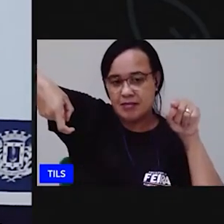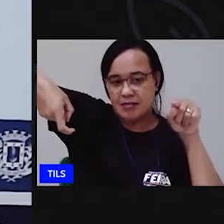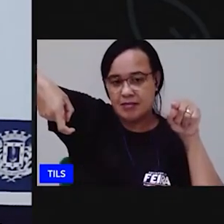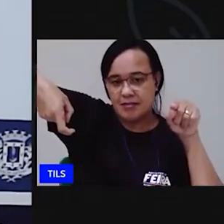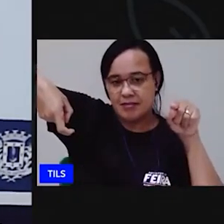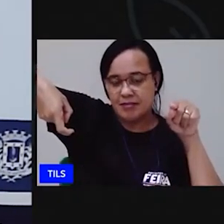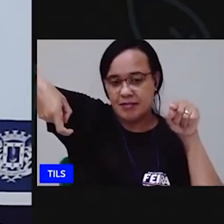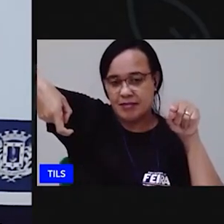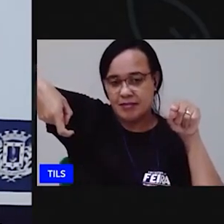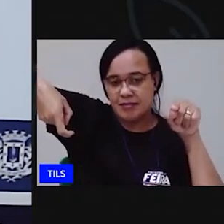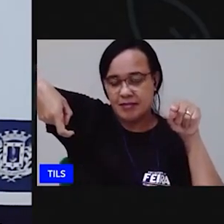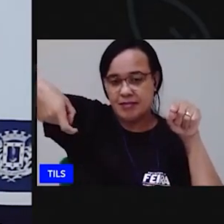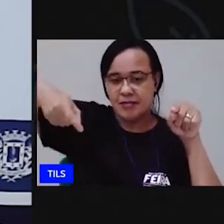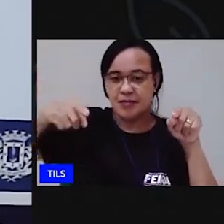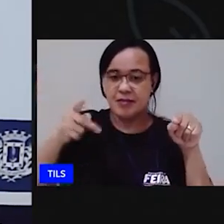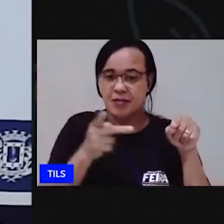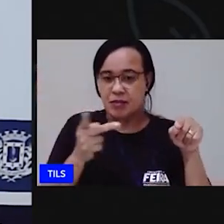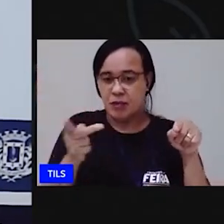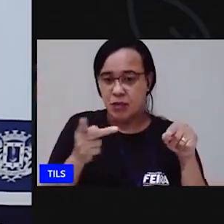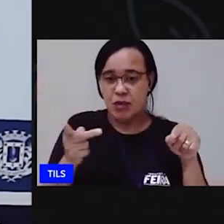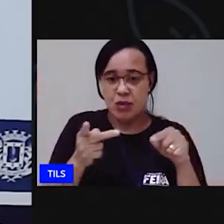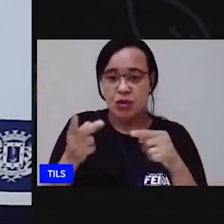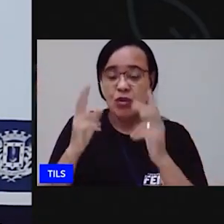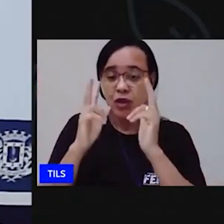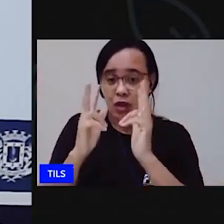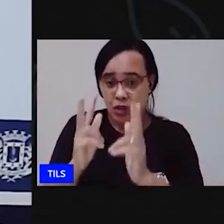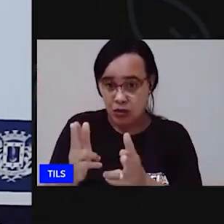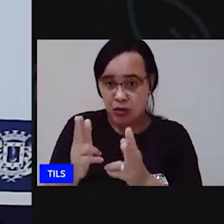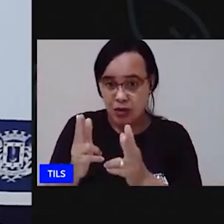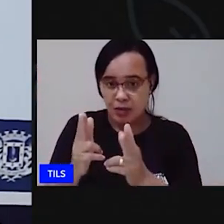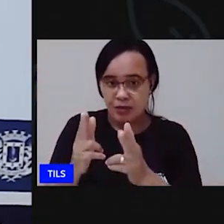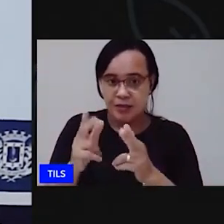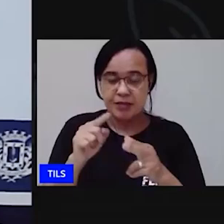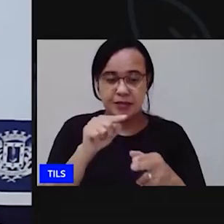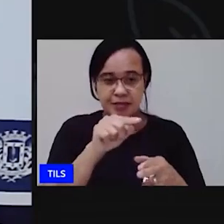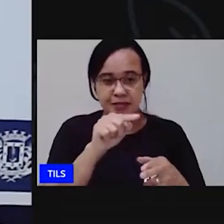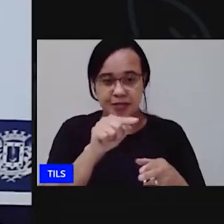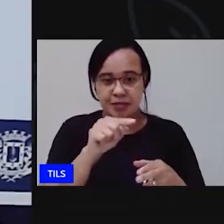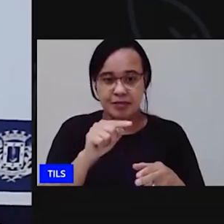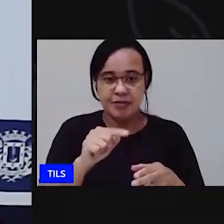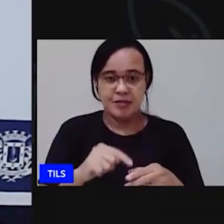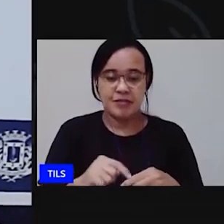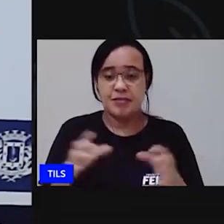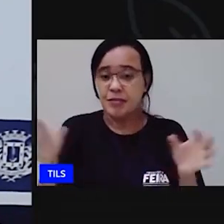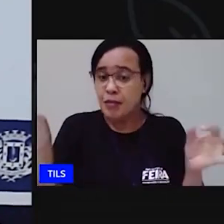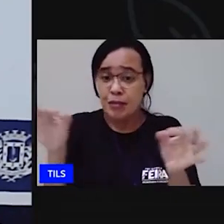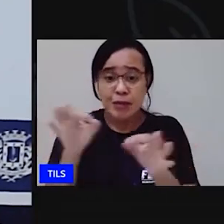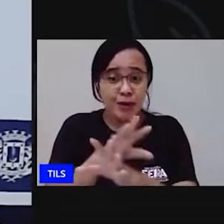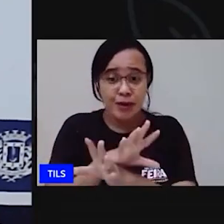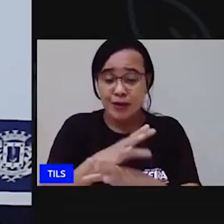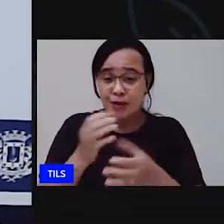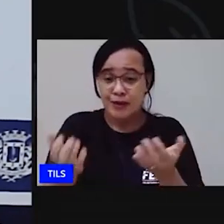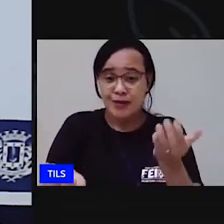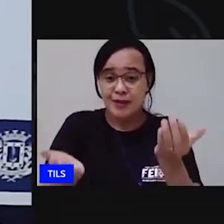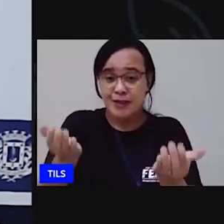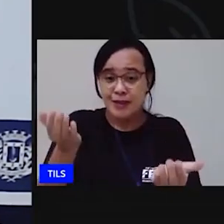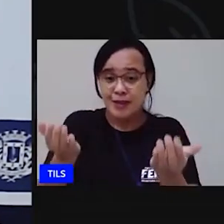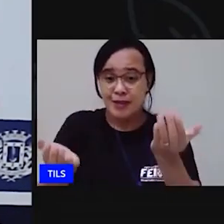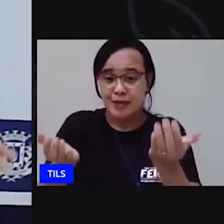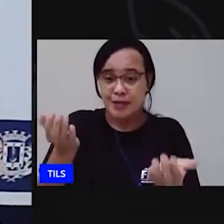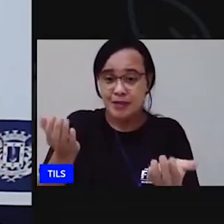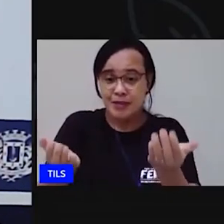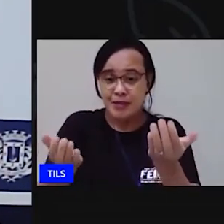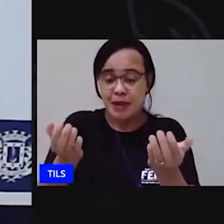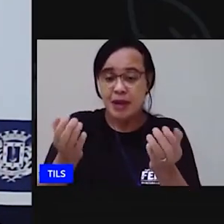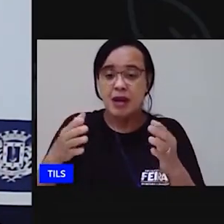Faça a mesma coisa do outro lado. está pronta a nossa balança. Agora, a gente vai